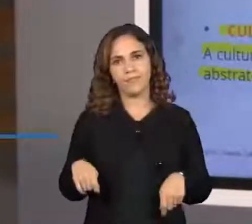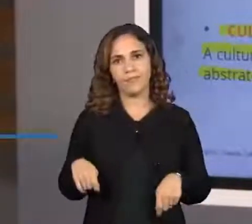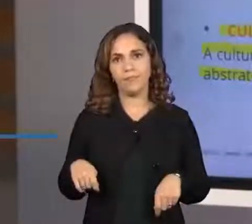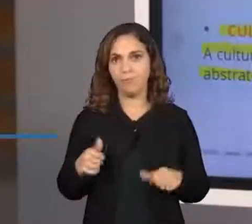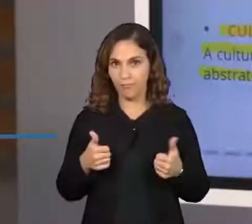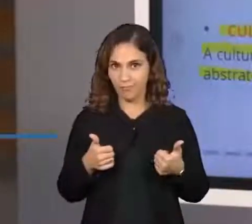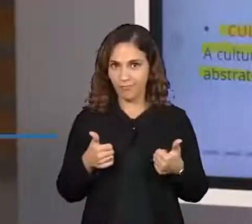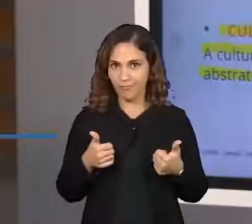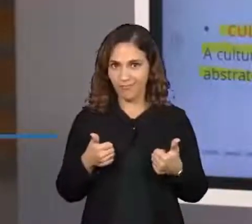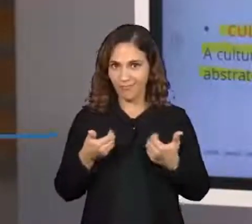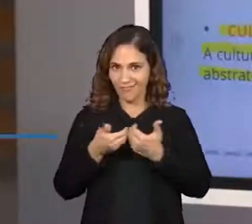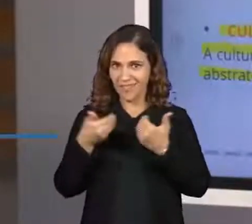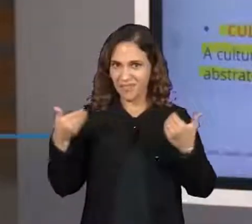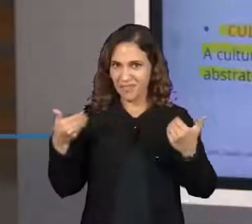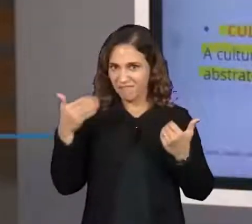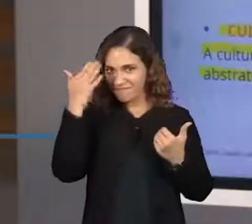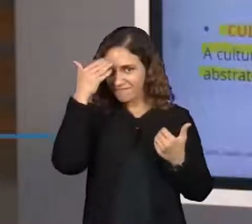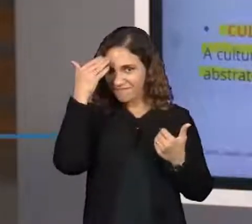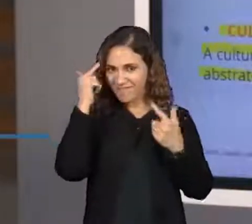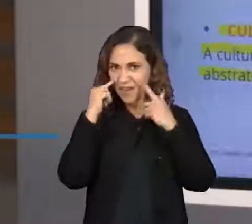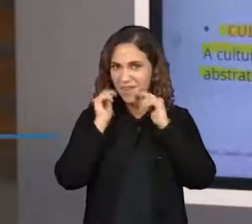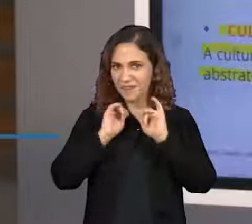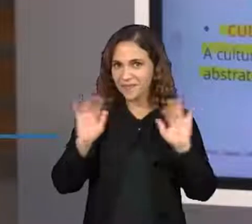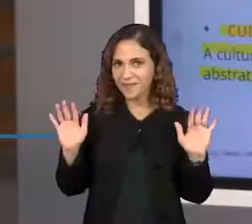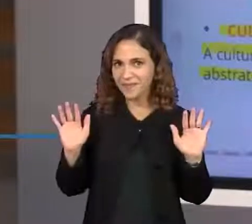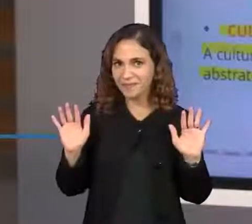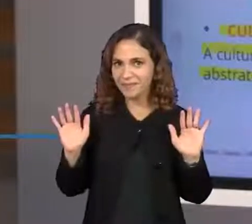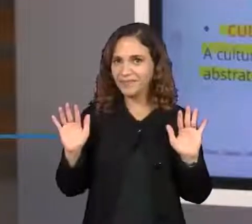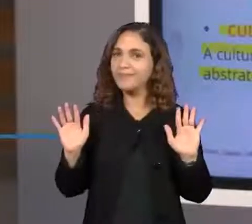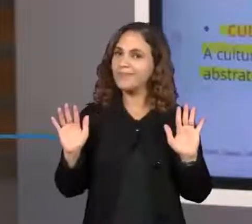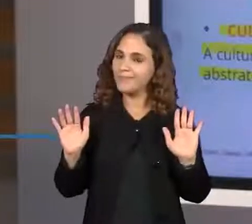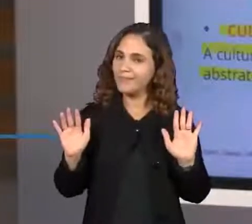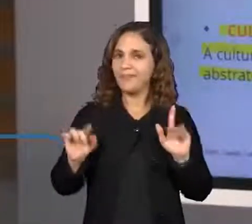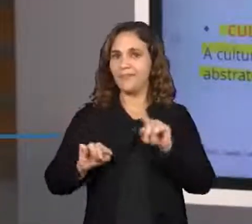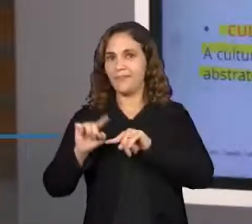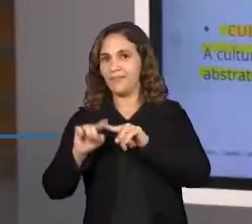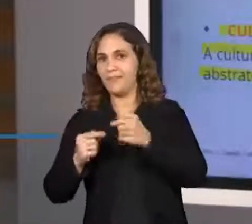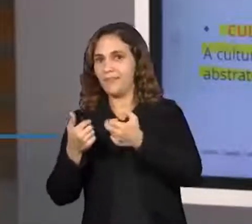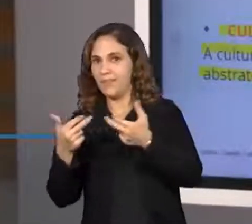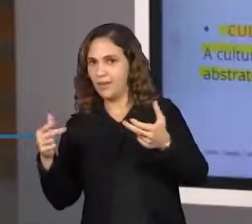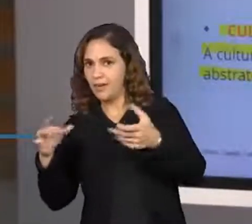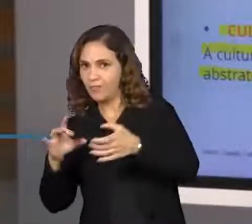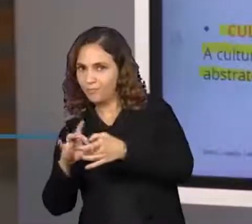Tá bom, pessoal? Então, ok. Cultura material e cultura imaterial.